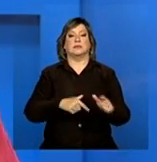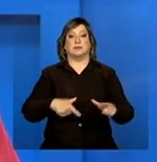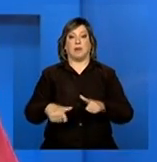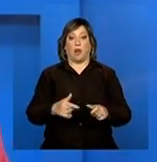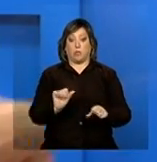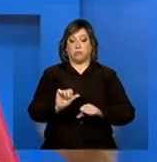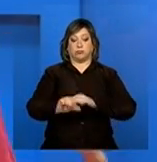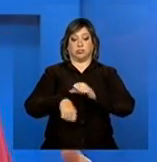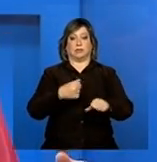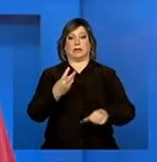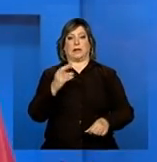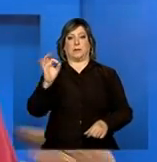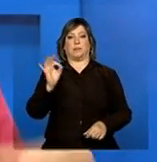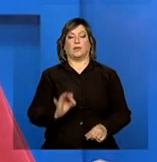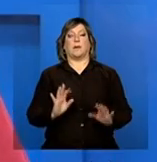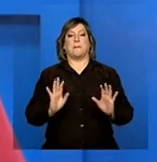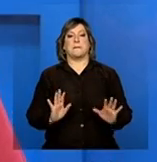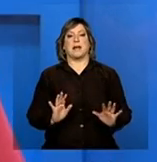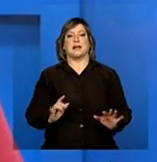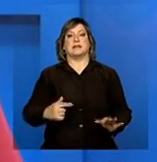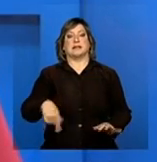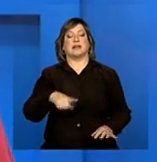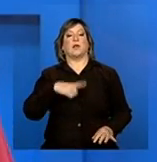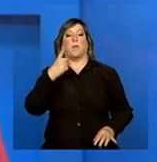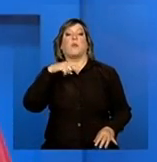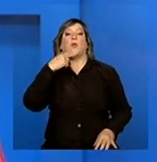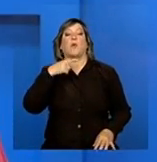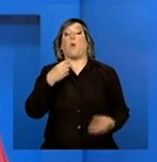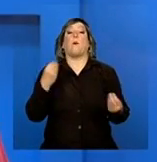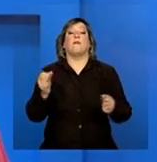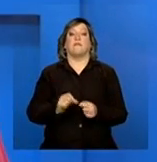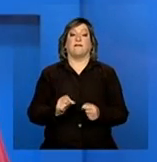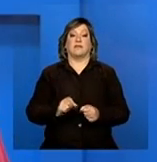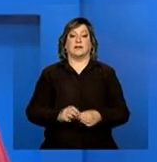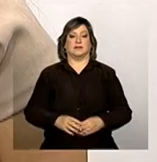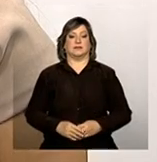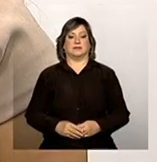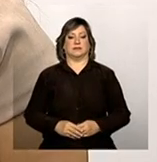mudou esses 30%, mas nesses 30% eu tenho uma dúvida. Como é que eu faço?